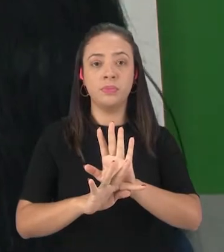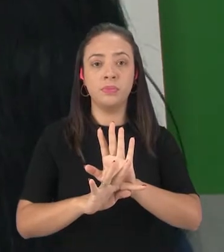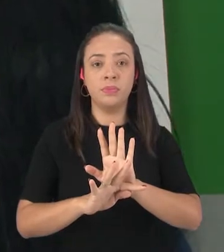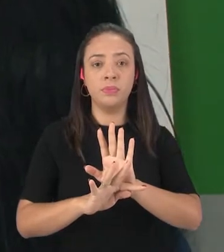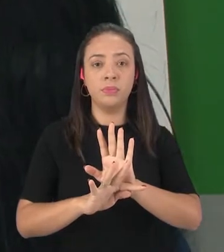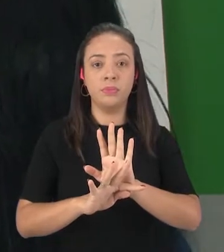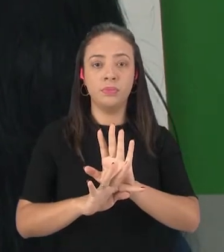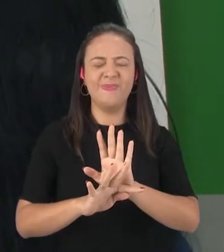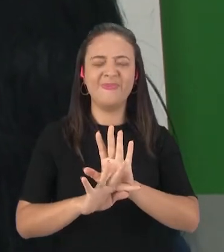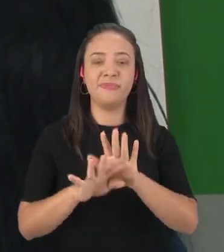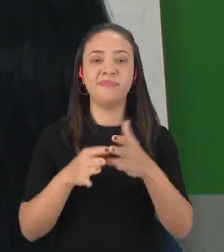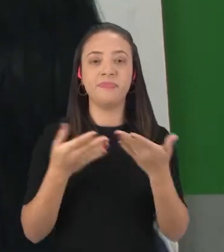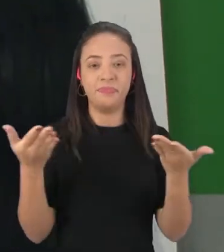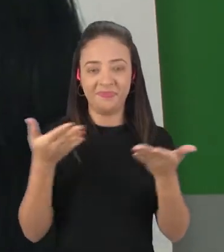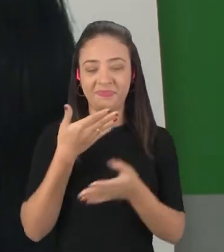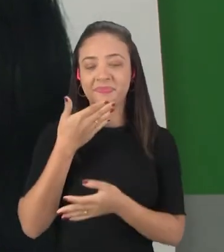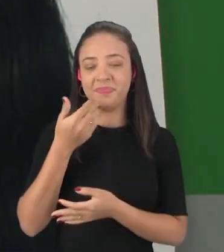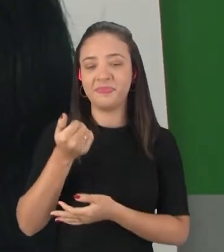Opa, agora ficou melhor.